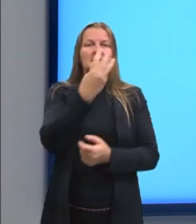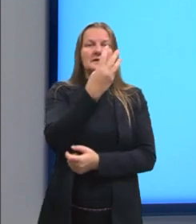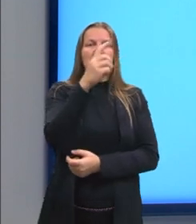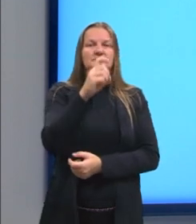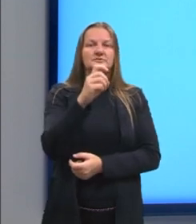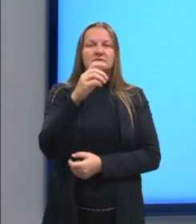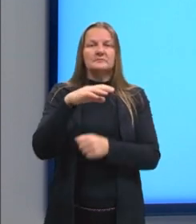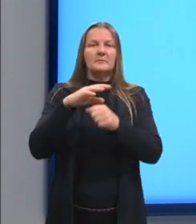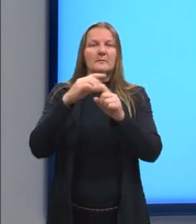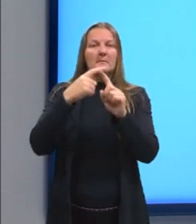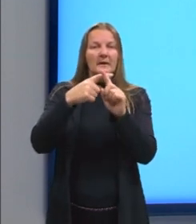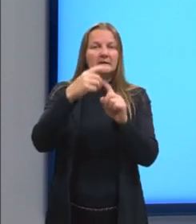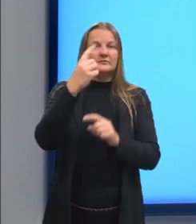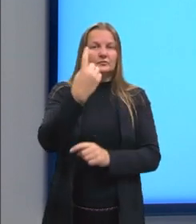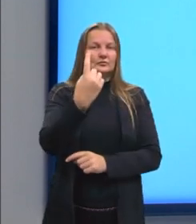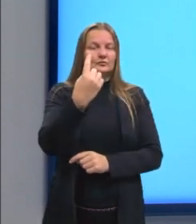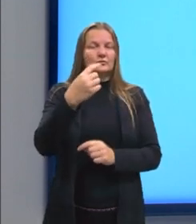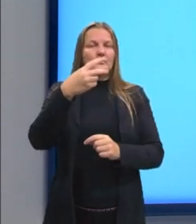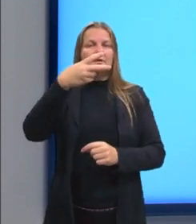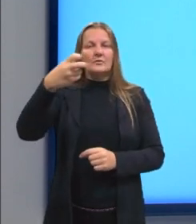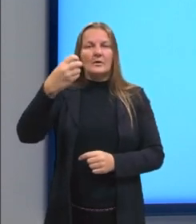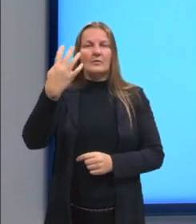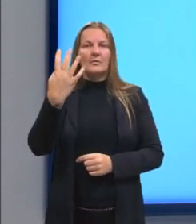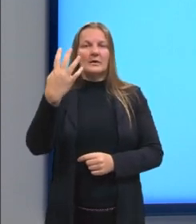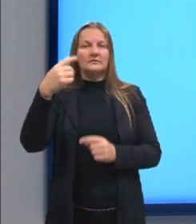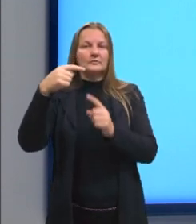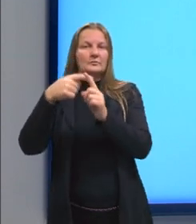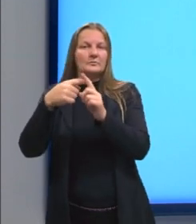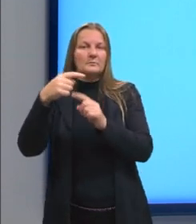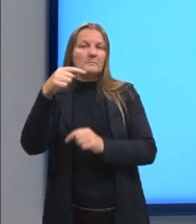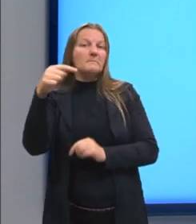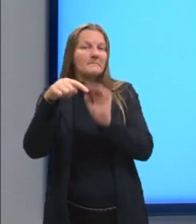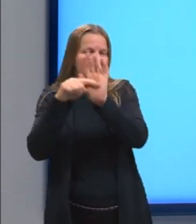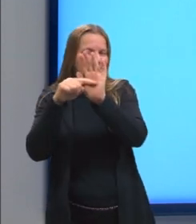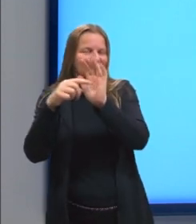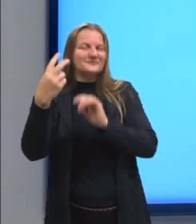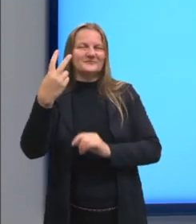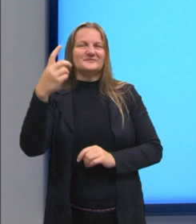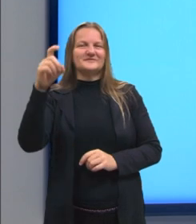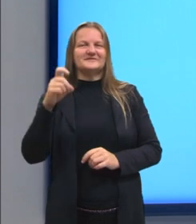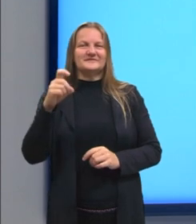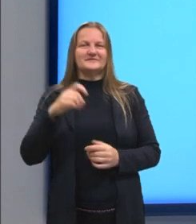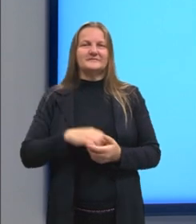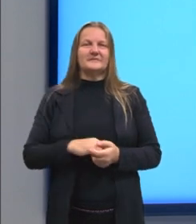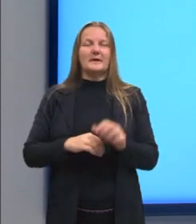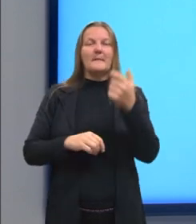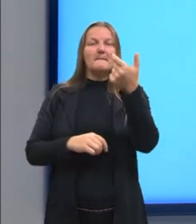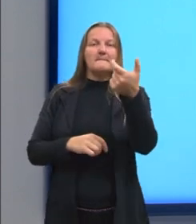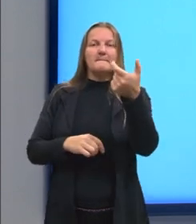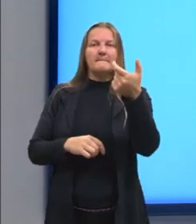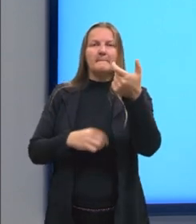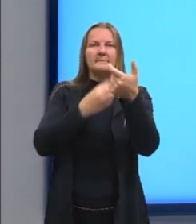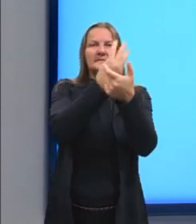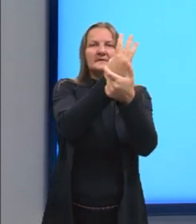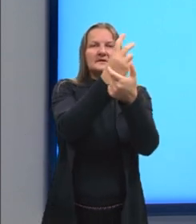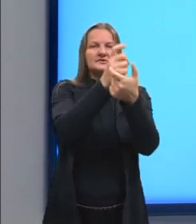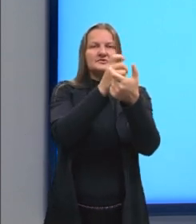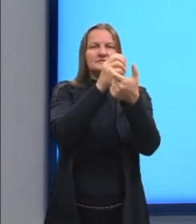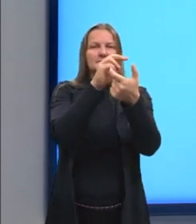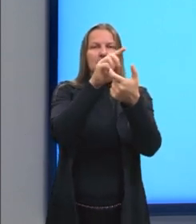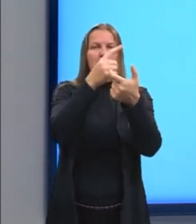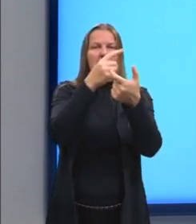mais 1 igual a 4 menos 2x. Primeiro membro é o 3x mais 1.